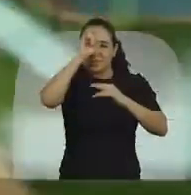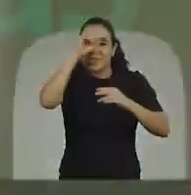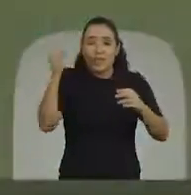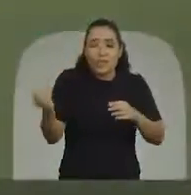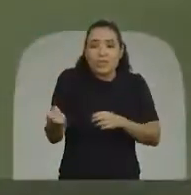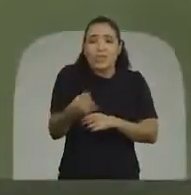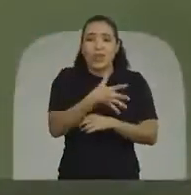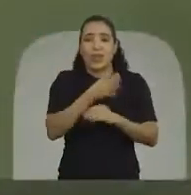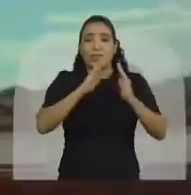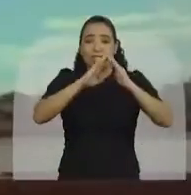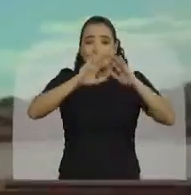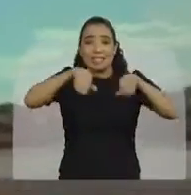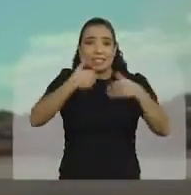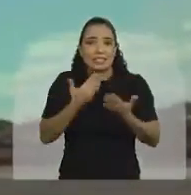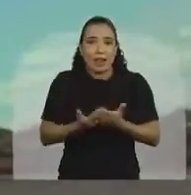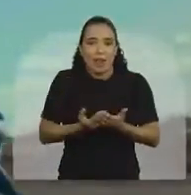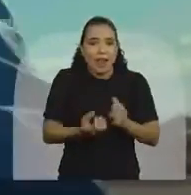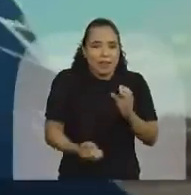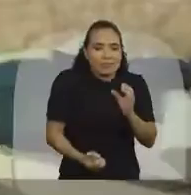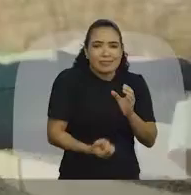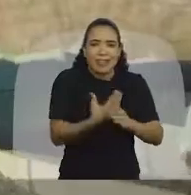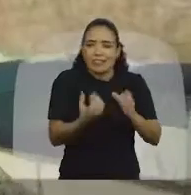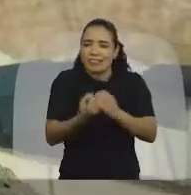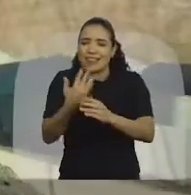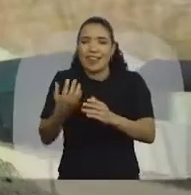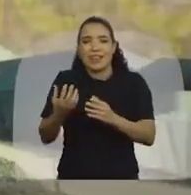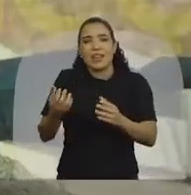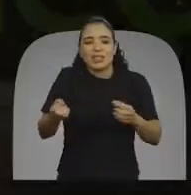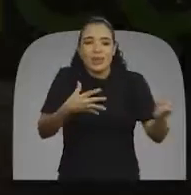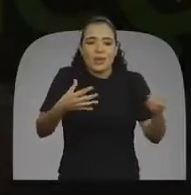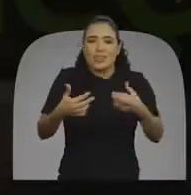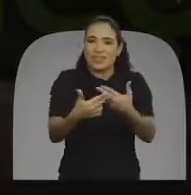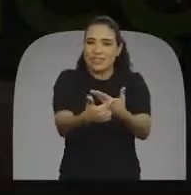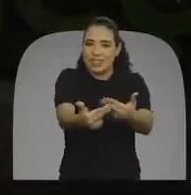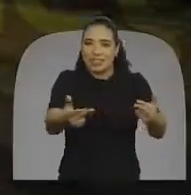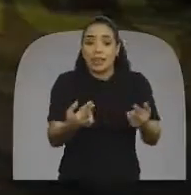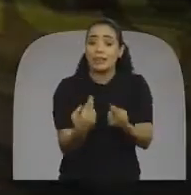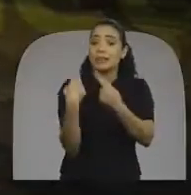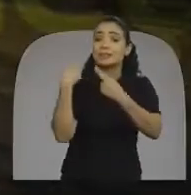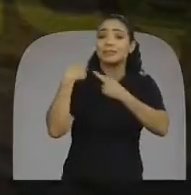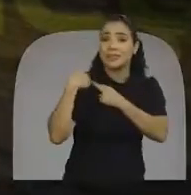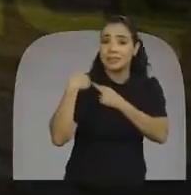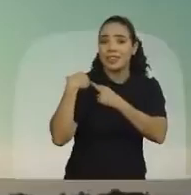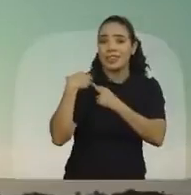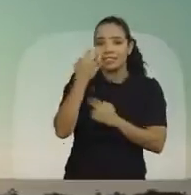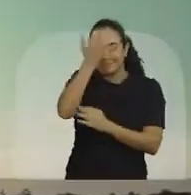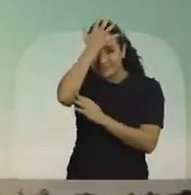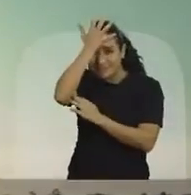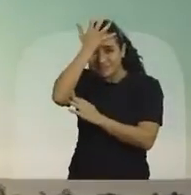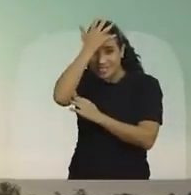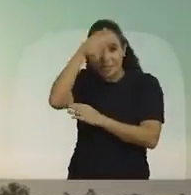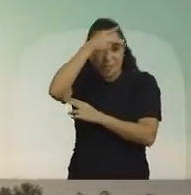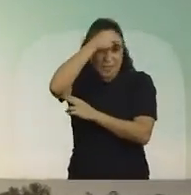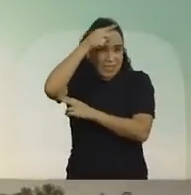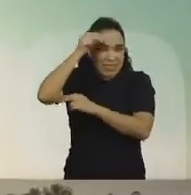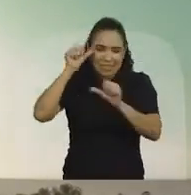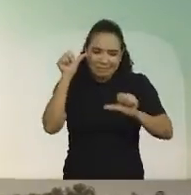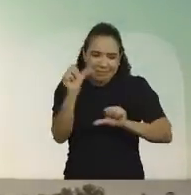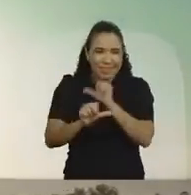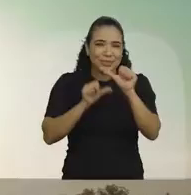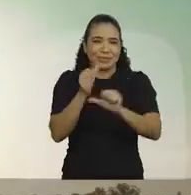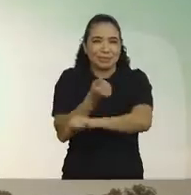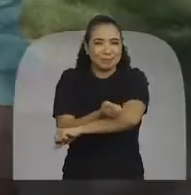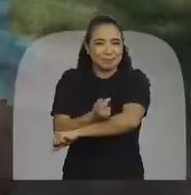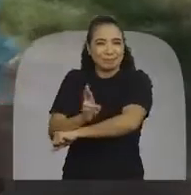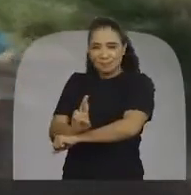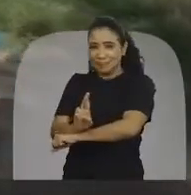escolas, renascendo por completa. E o responsável por tudo isso é Ronaldo Dimas, o prefeito que transformou o